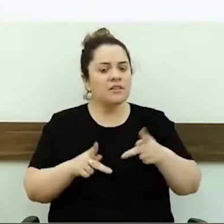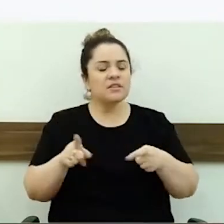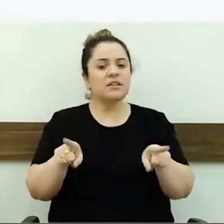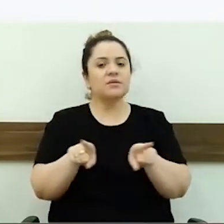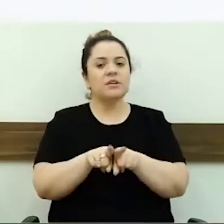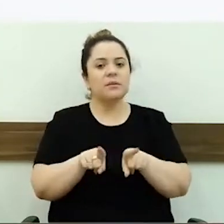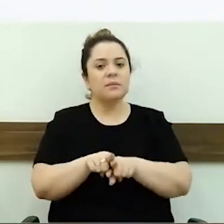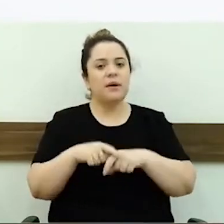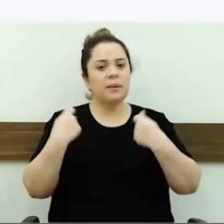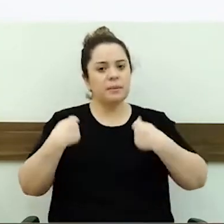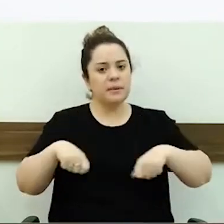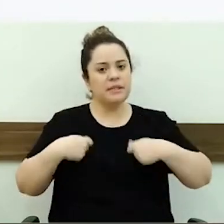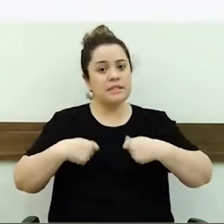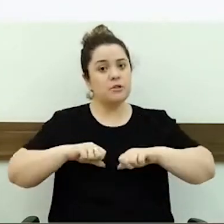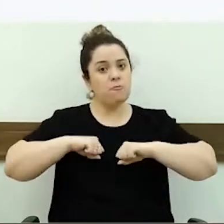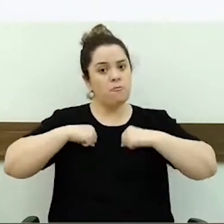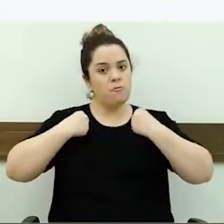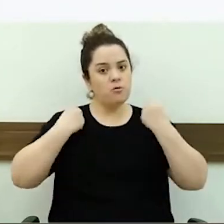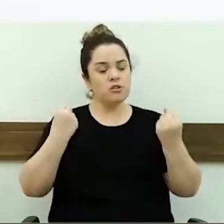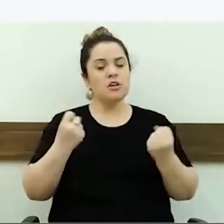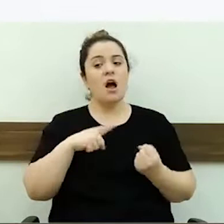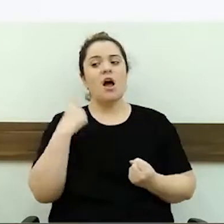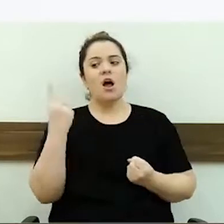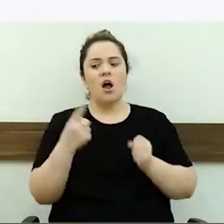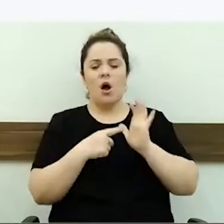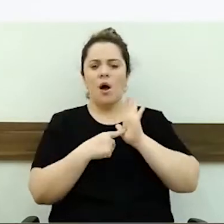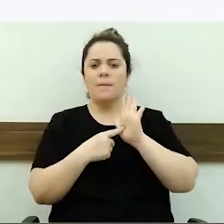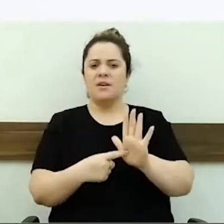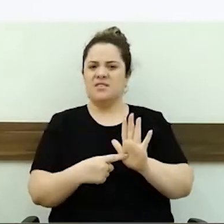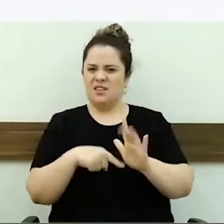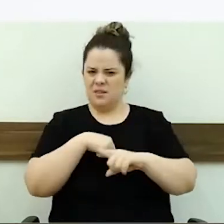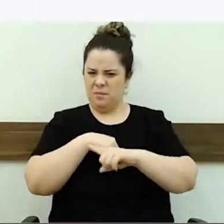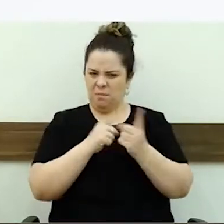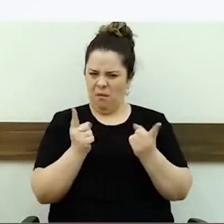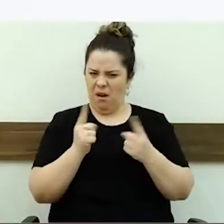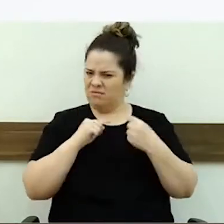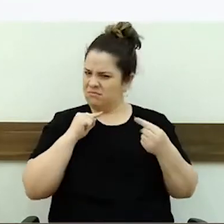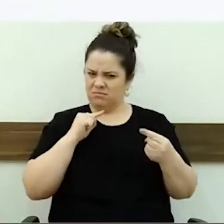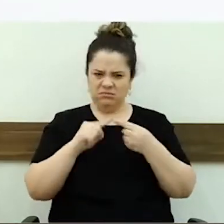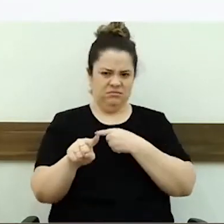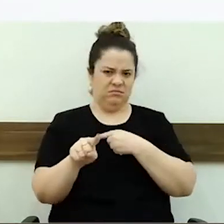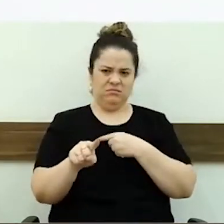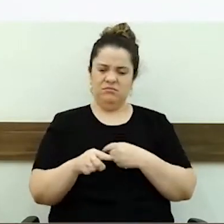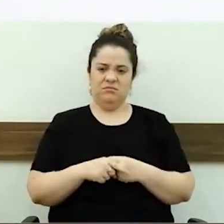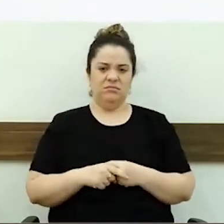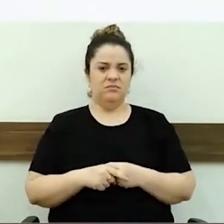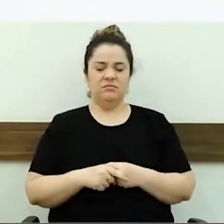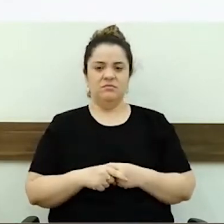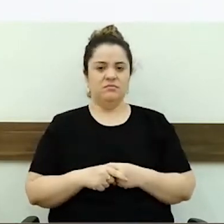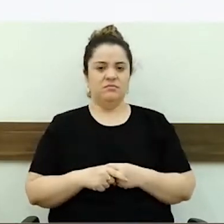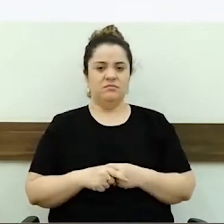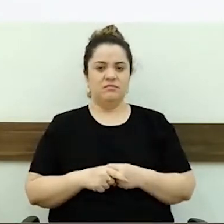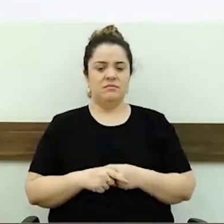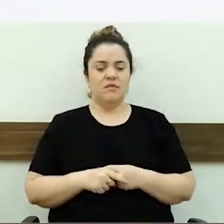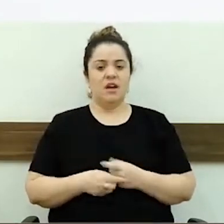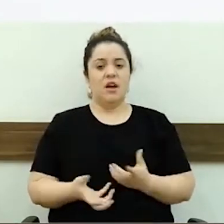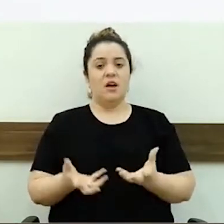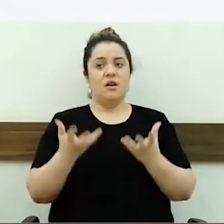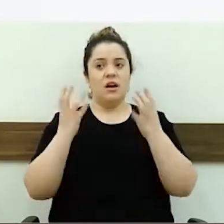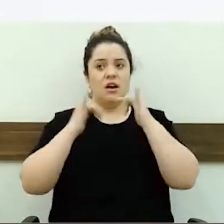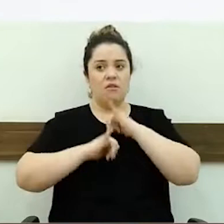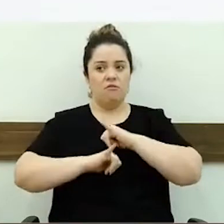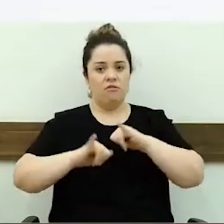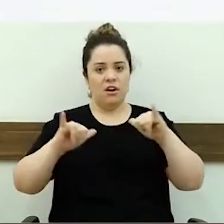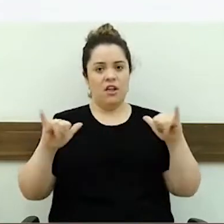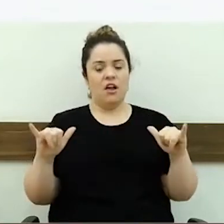dela. A gente representa, mas não é dessa forma. Não mesmo. E eu gostaria, para finalizar, falar um